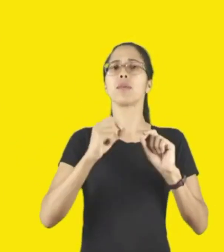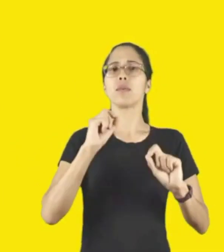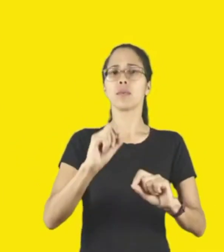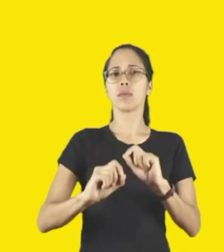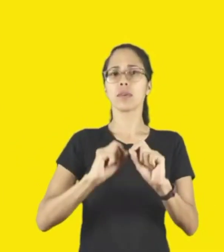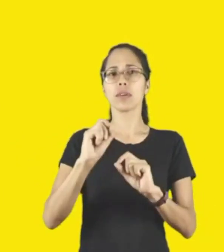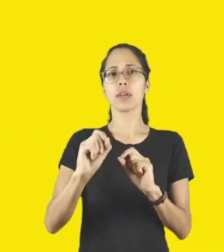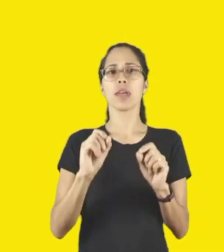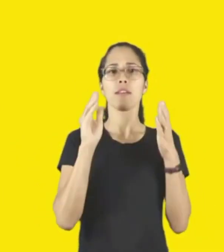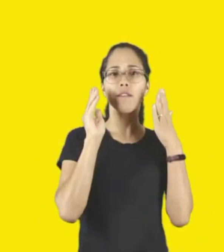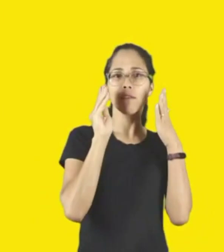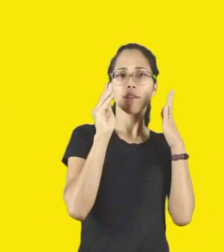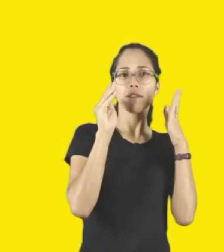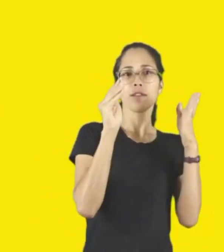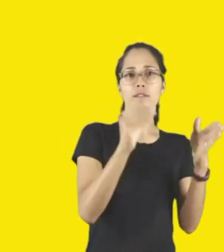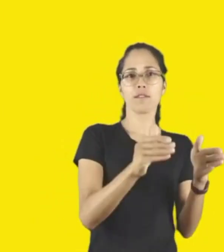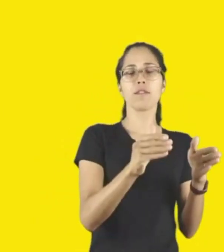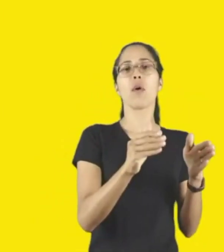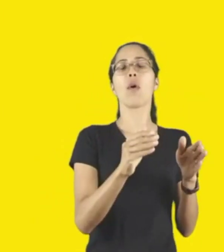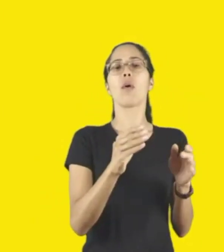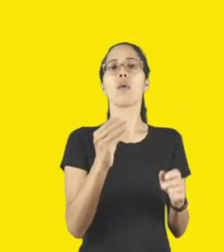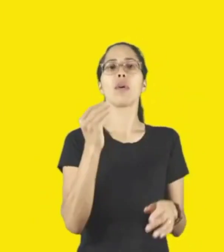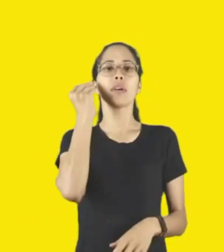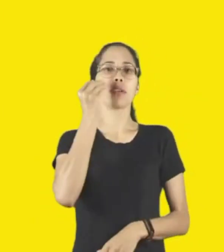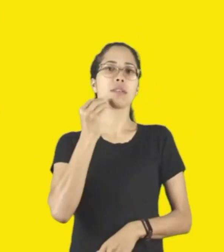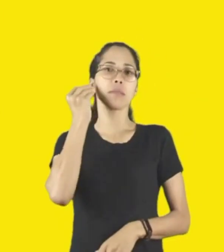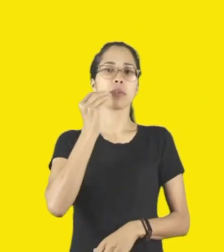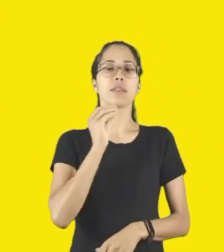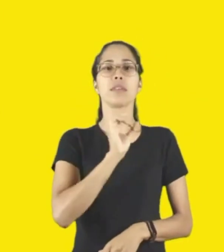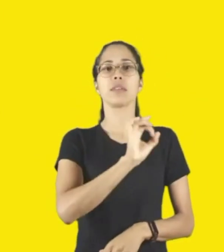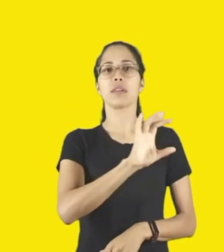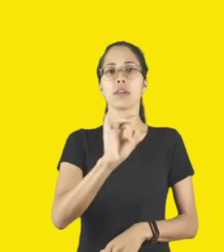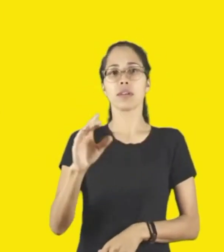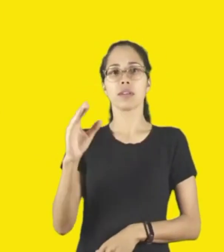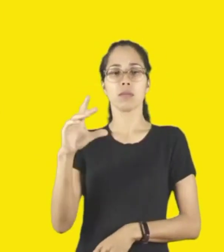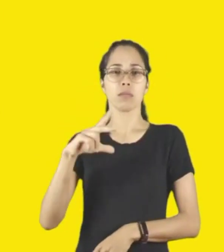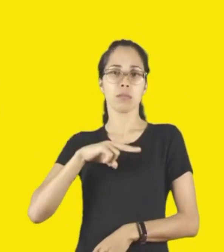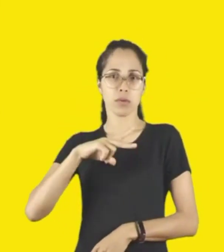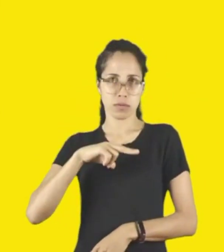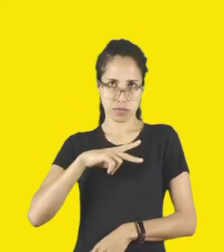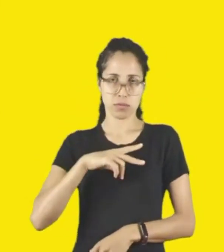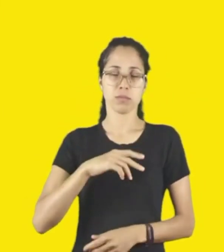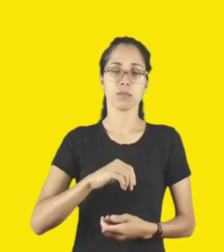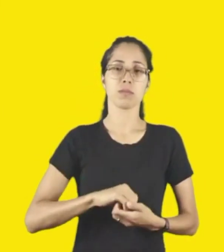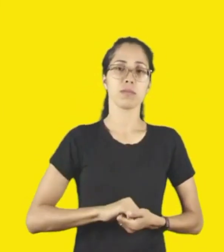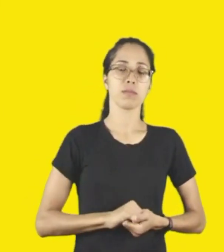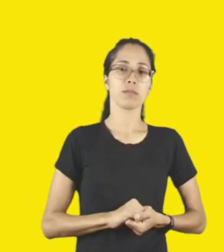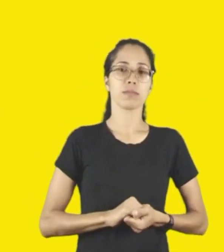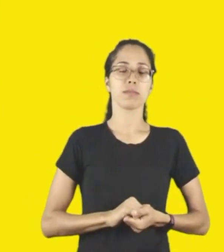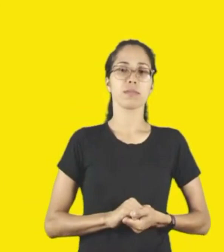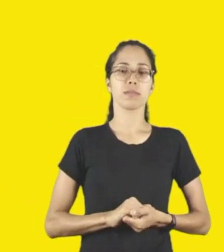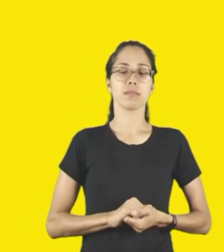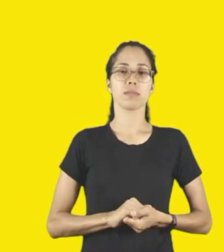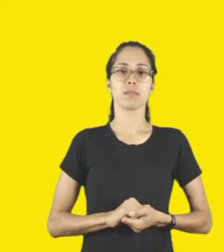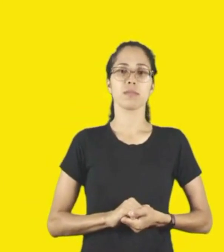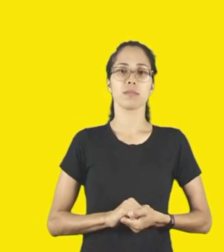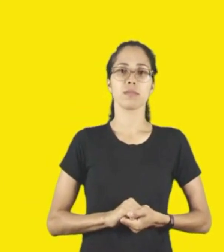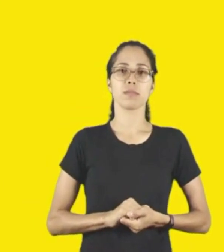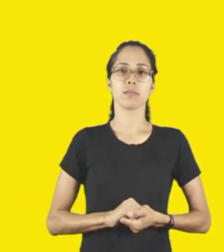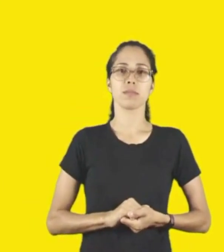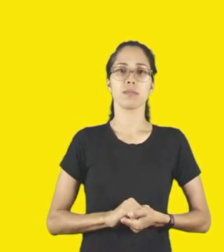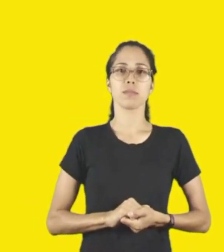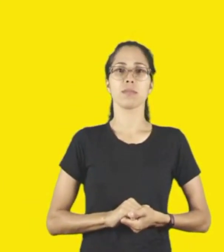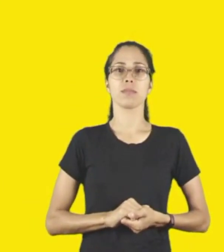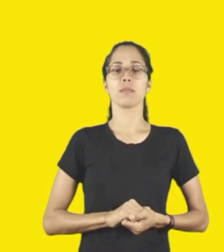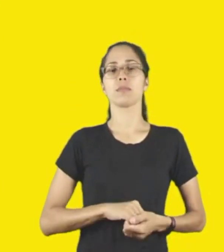construção de sentido para as experiências individuais e coletivas, a partir de abordagens críticas. Um terceiro